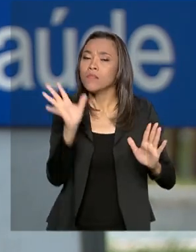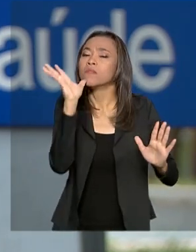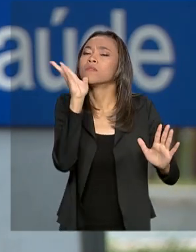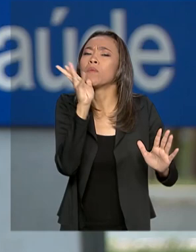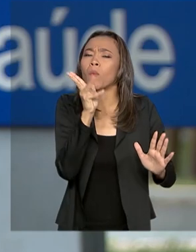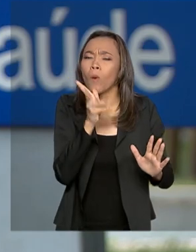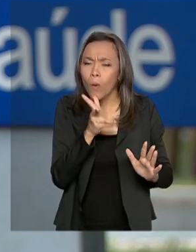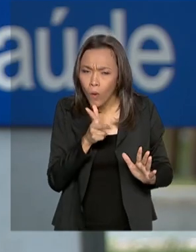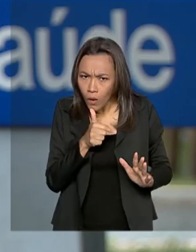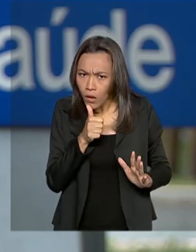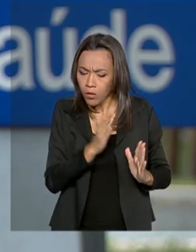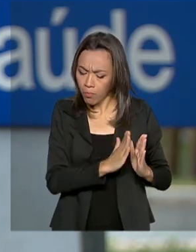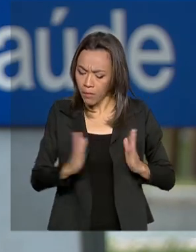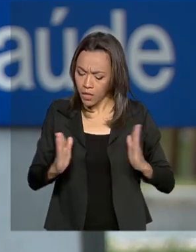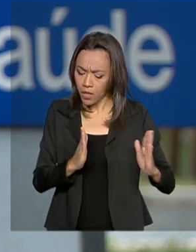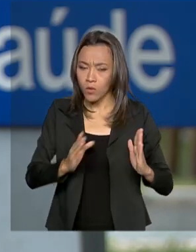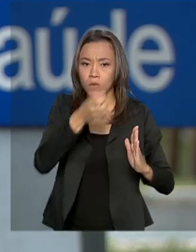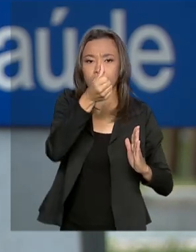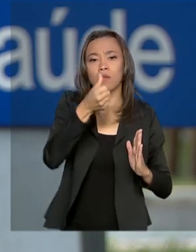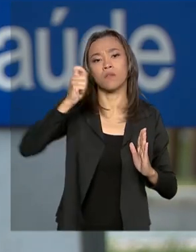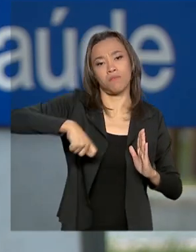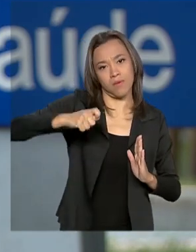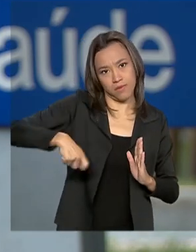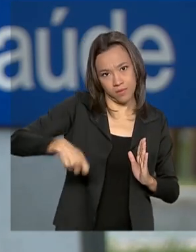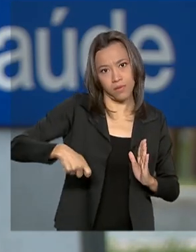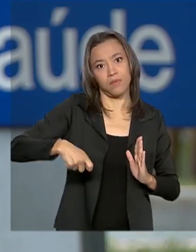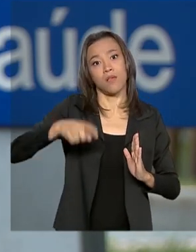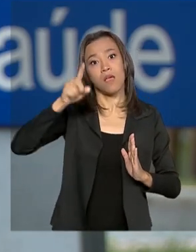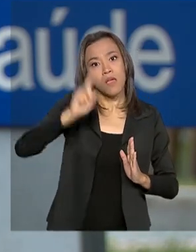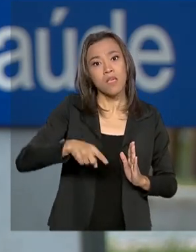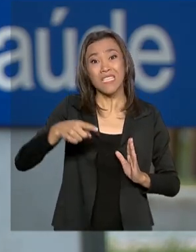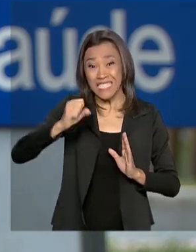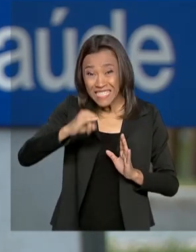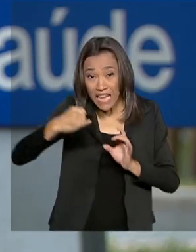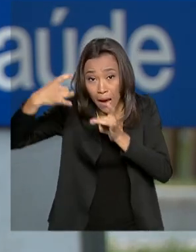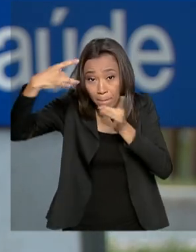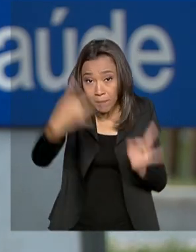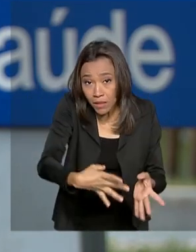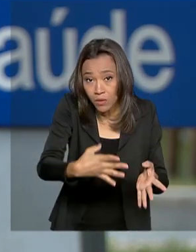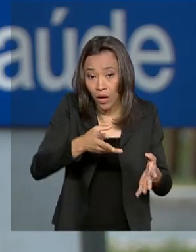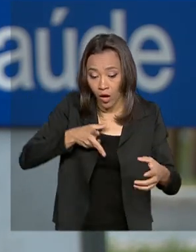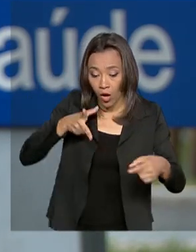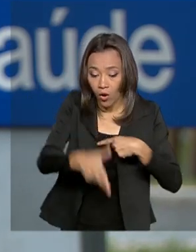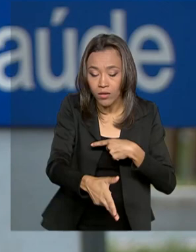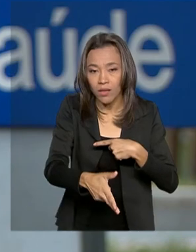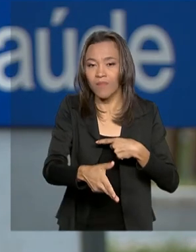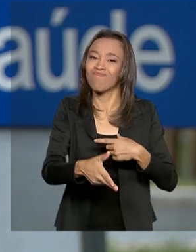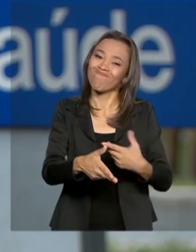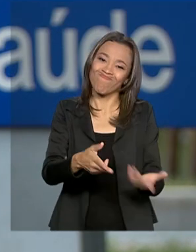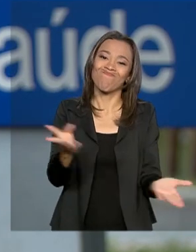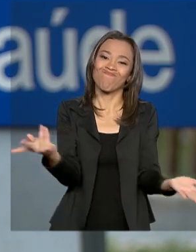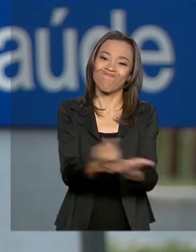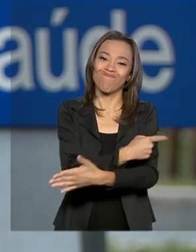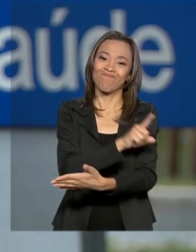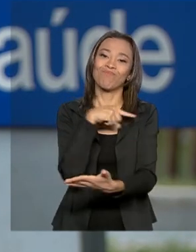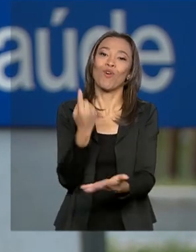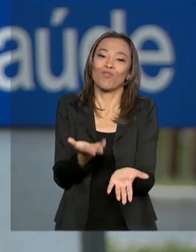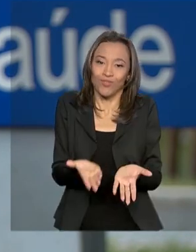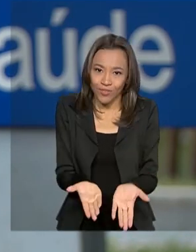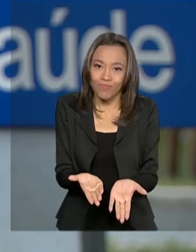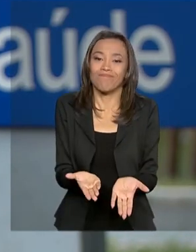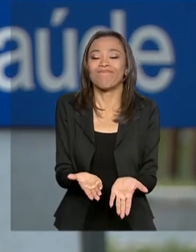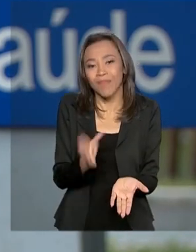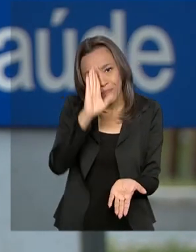longo, dura em média seis meses. E é o abandono do tratamento a principal causa de morte entre as vítimas.